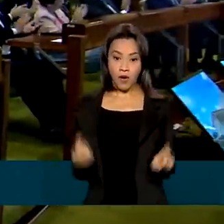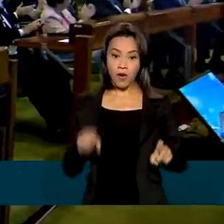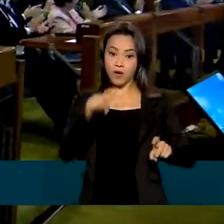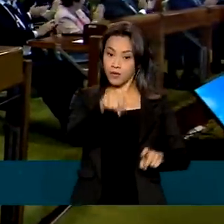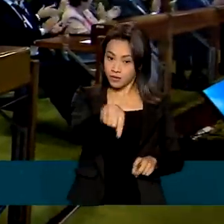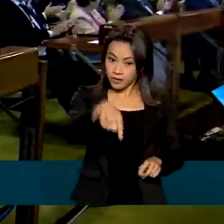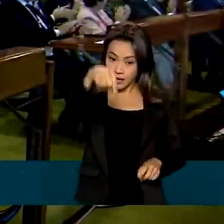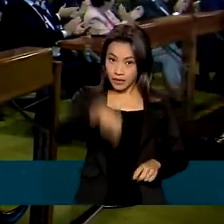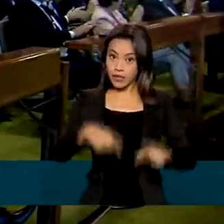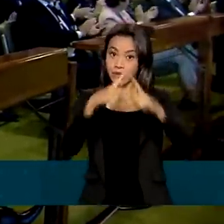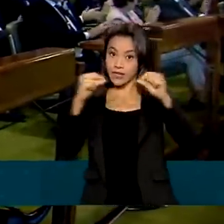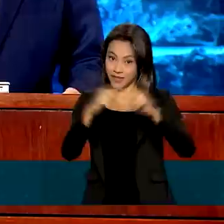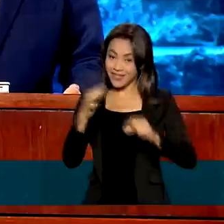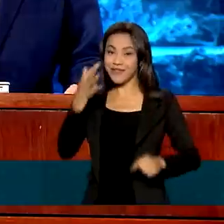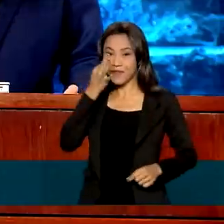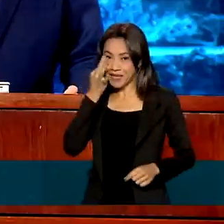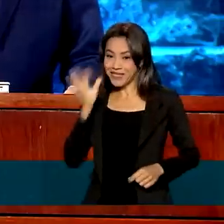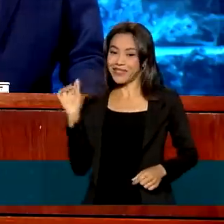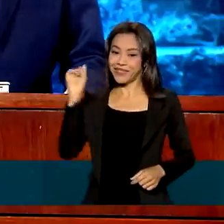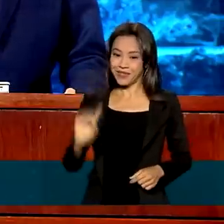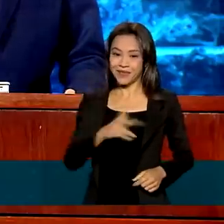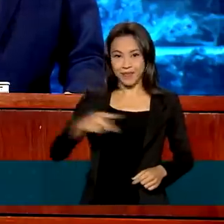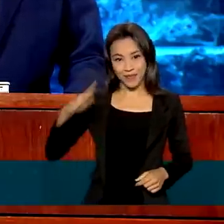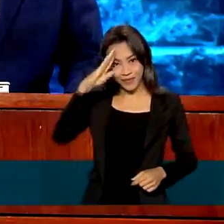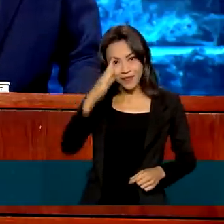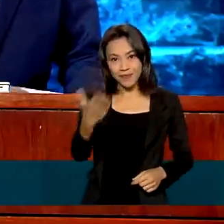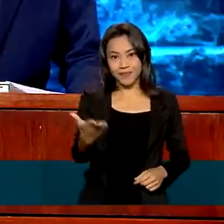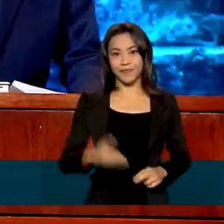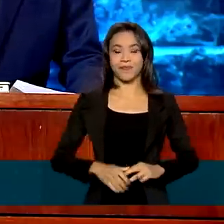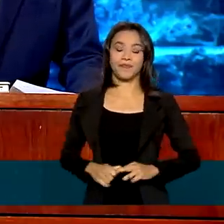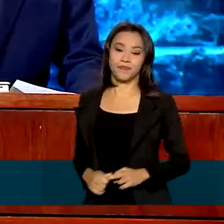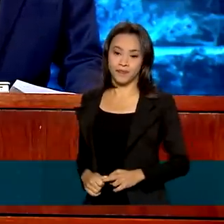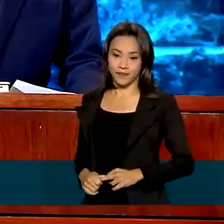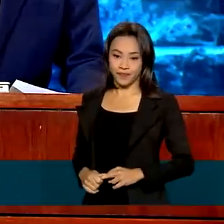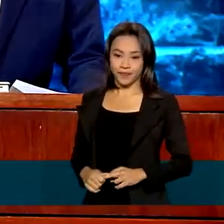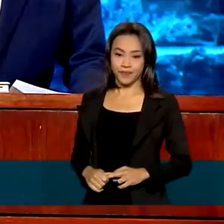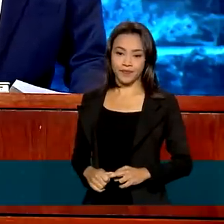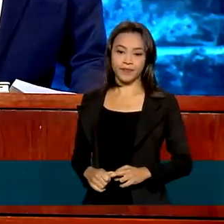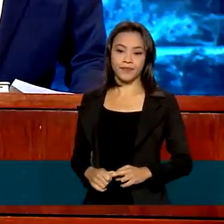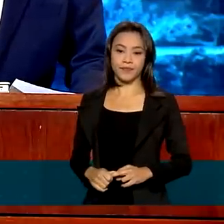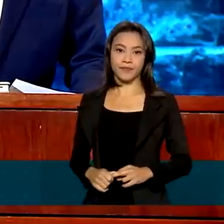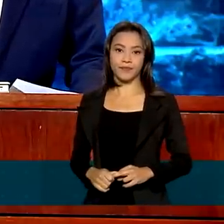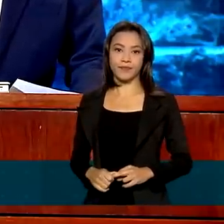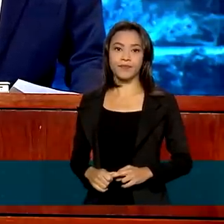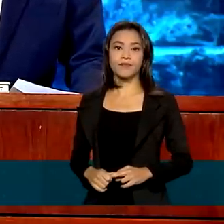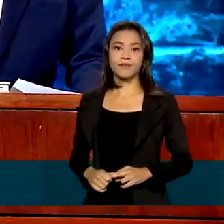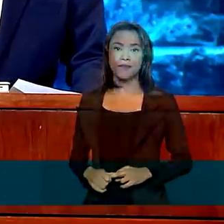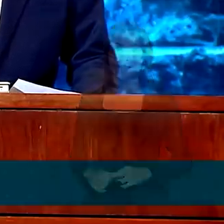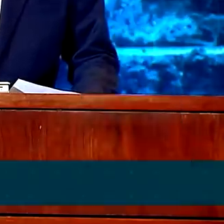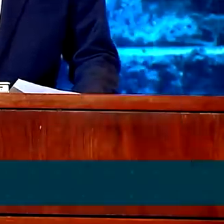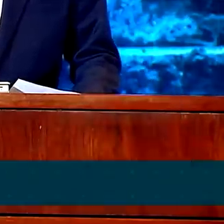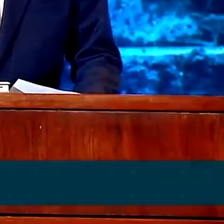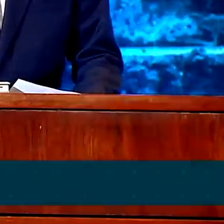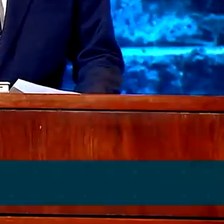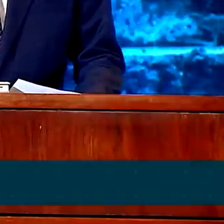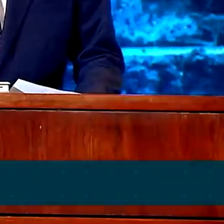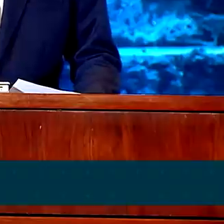presença do presidente Jair Bolsonaro. Nós temos a certeza absoluta que o trabalho dele será,